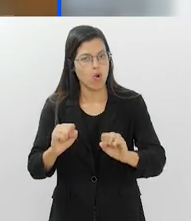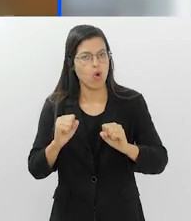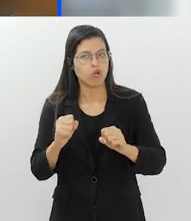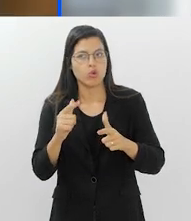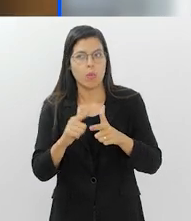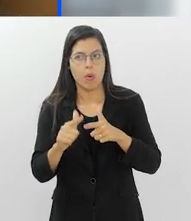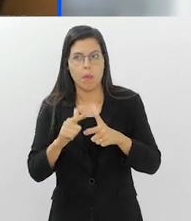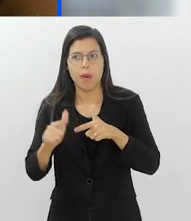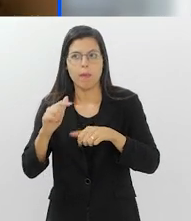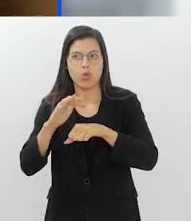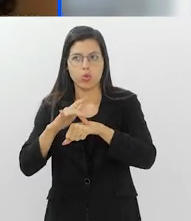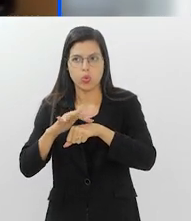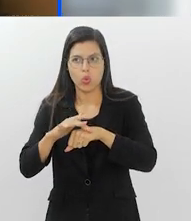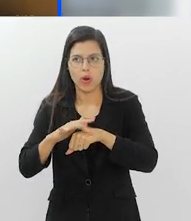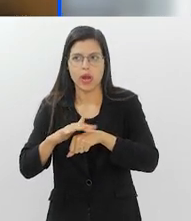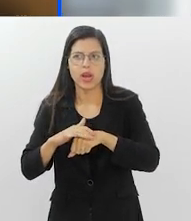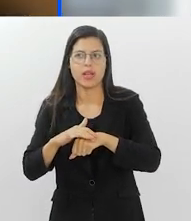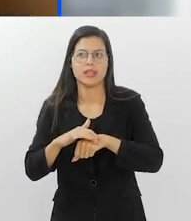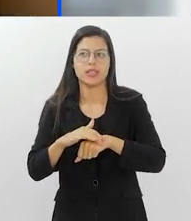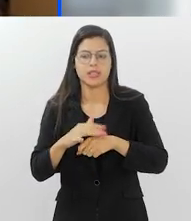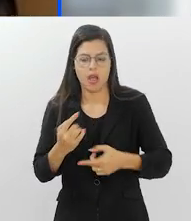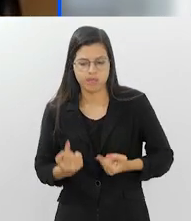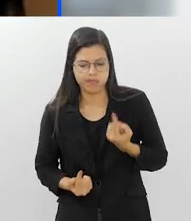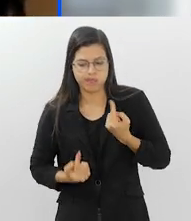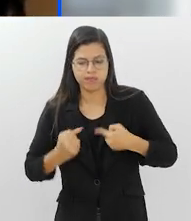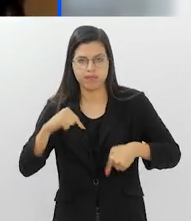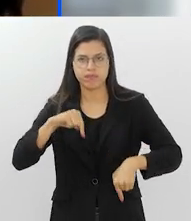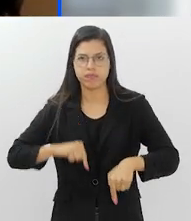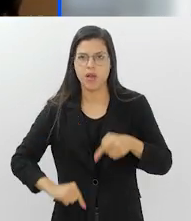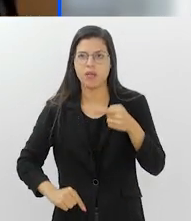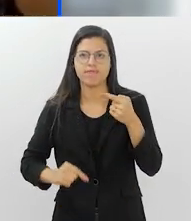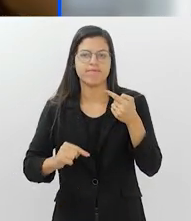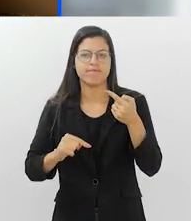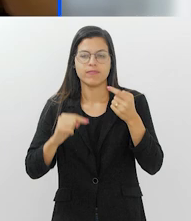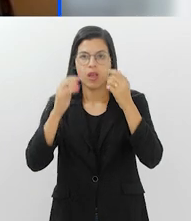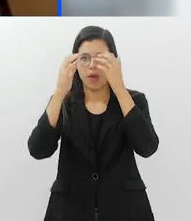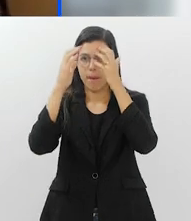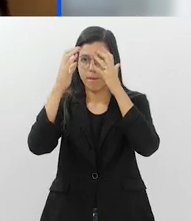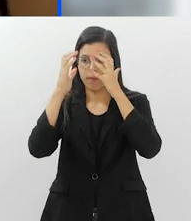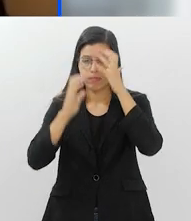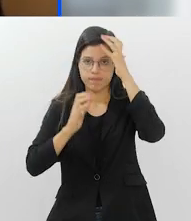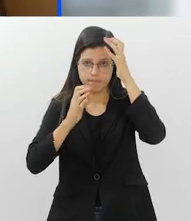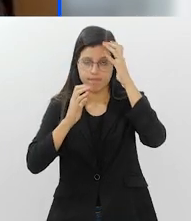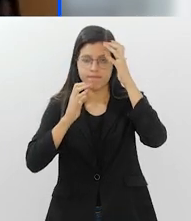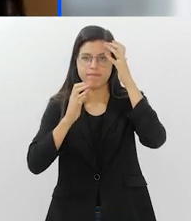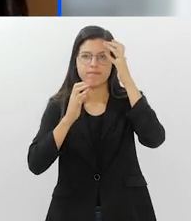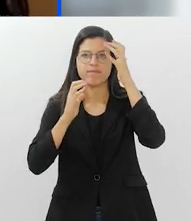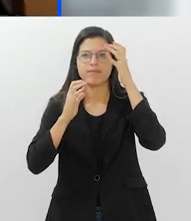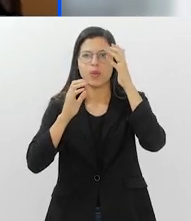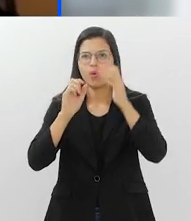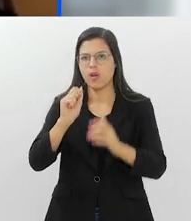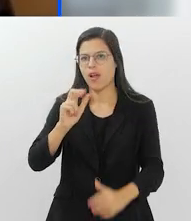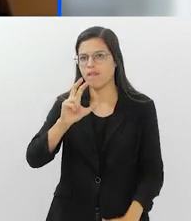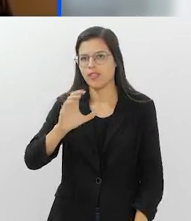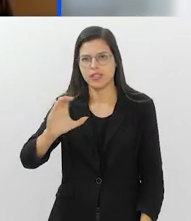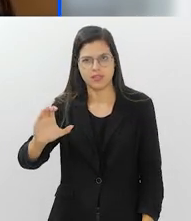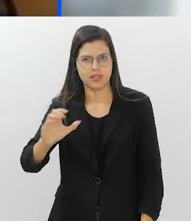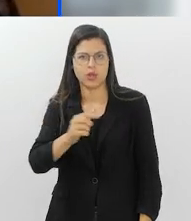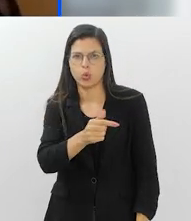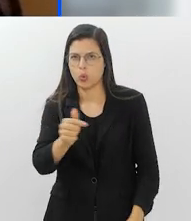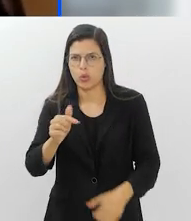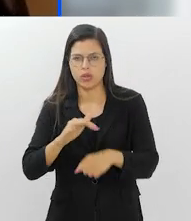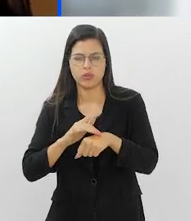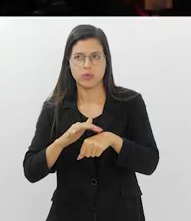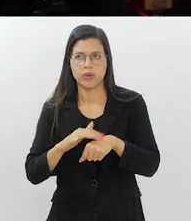de doenças cardiovasculares. A gente pode pensar no AVC e no infarto, por exemplo.